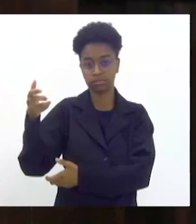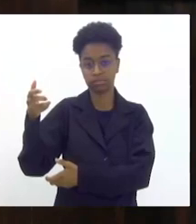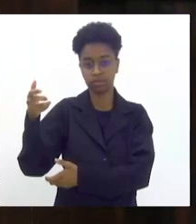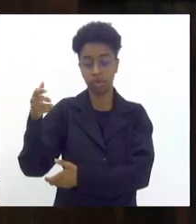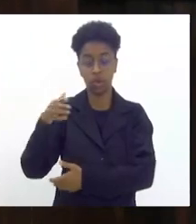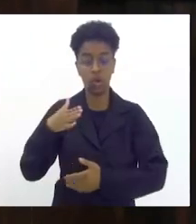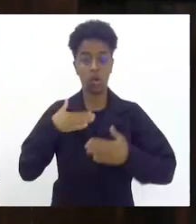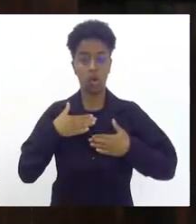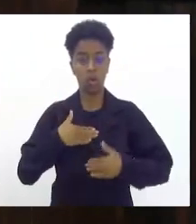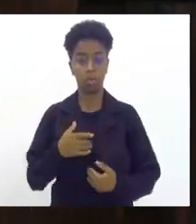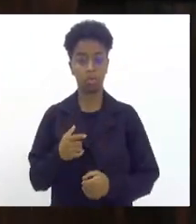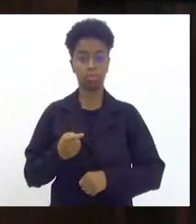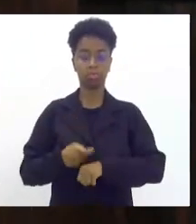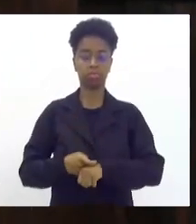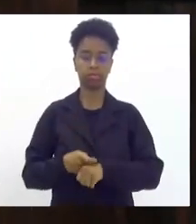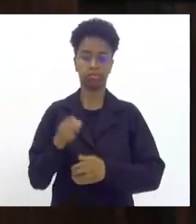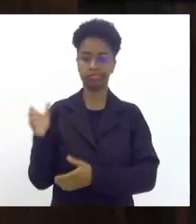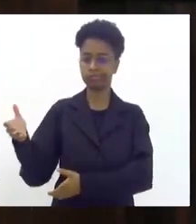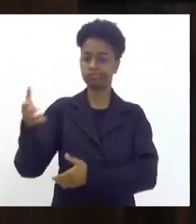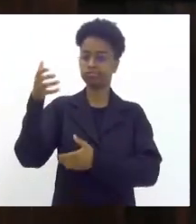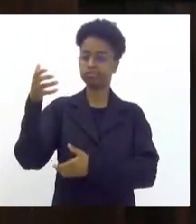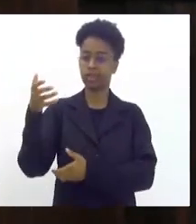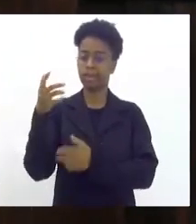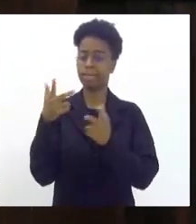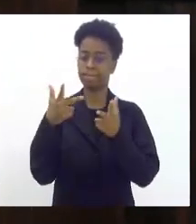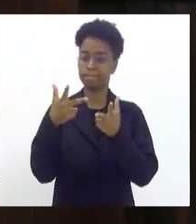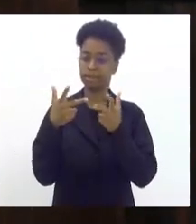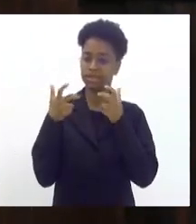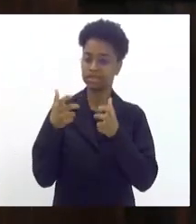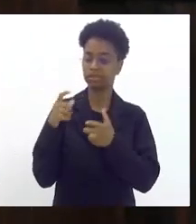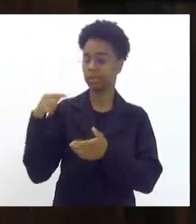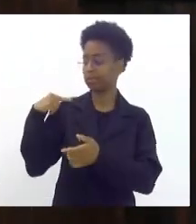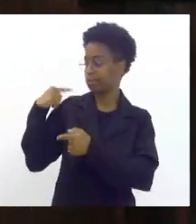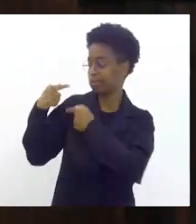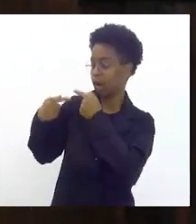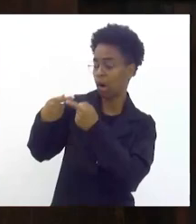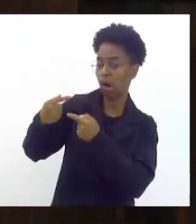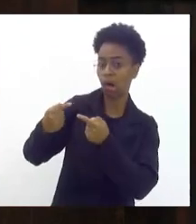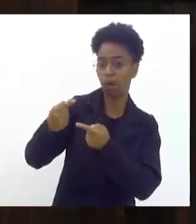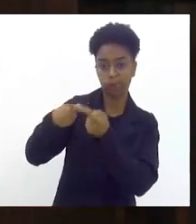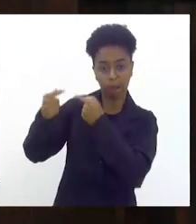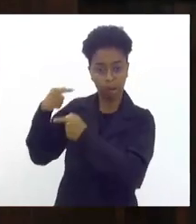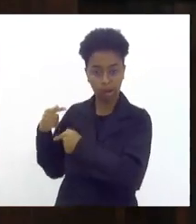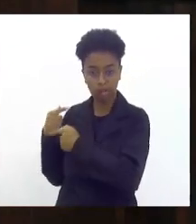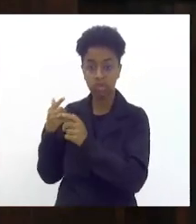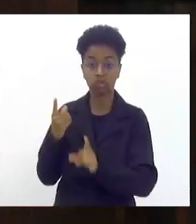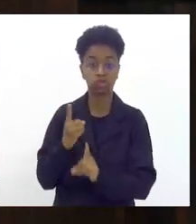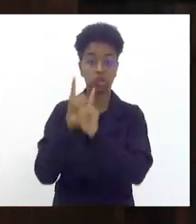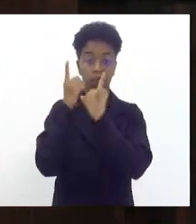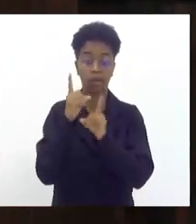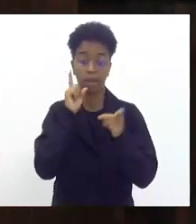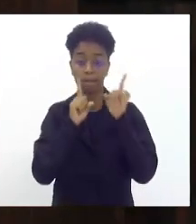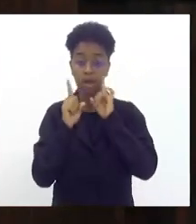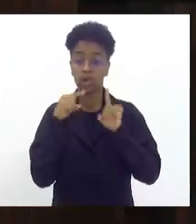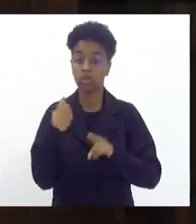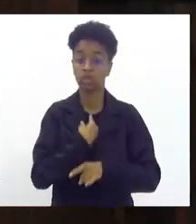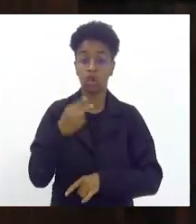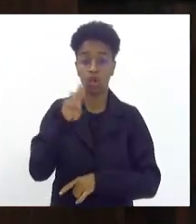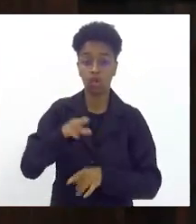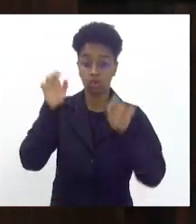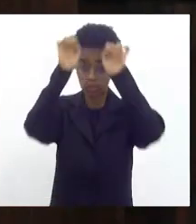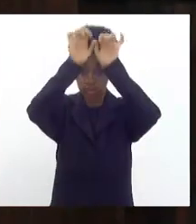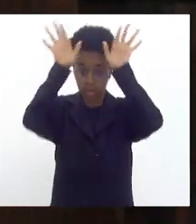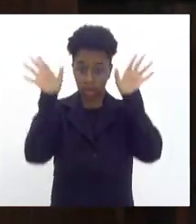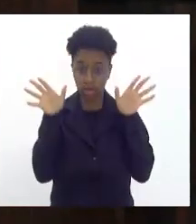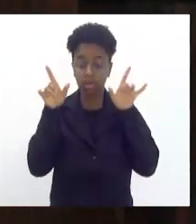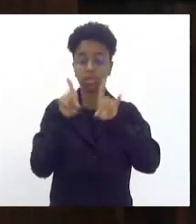enrijecer o corpo e ver a sua ancestralidade, descobrindo que, em Maricá, a gente usa cocá e